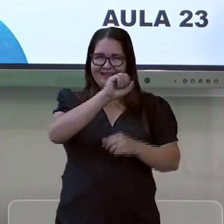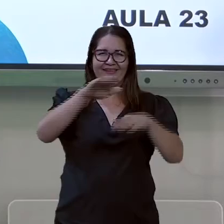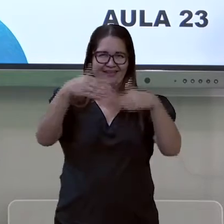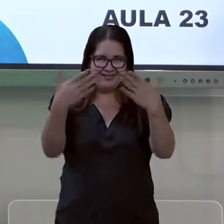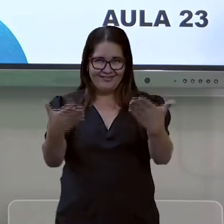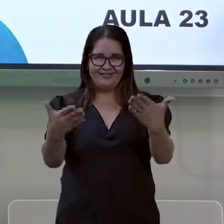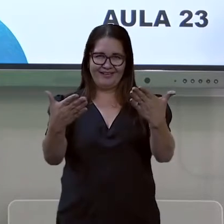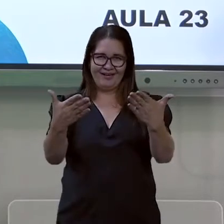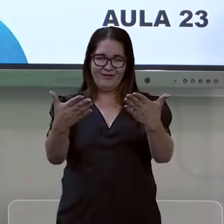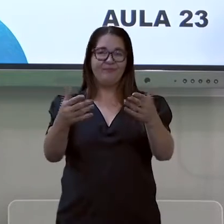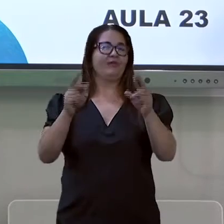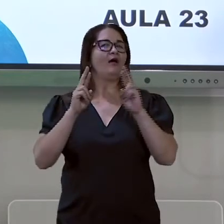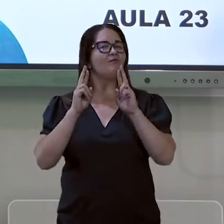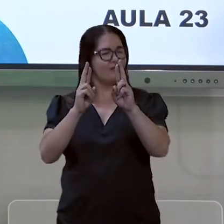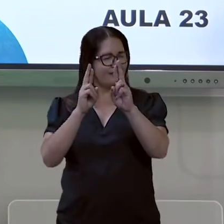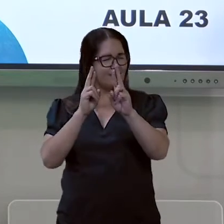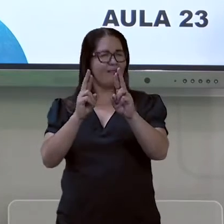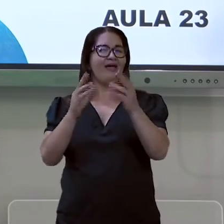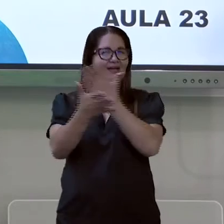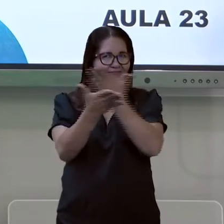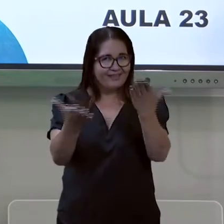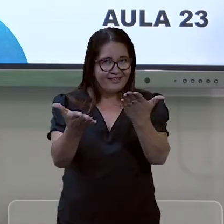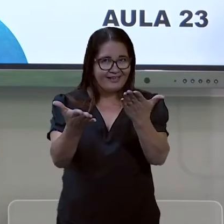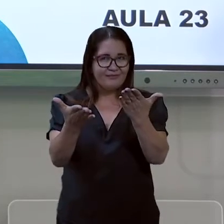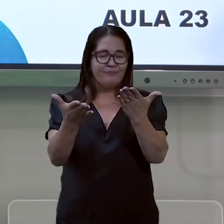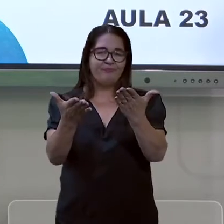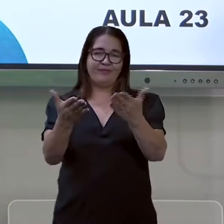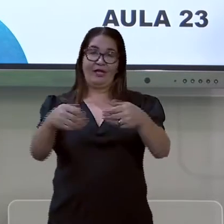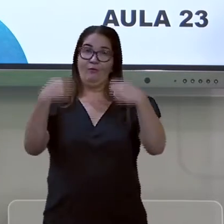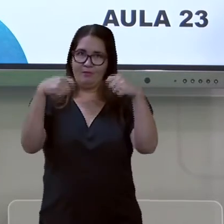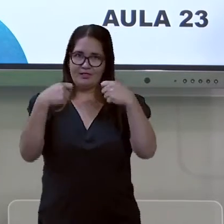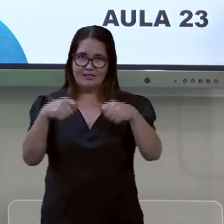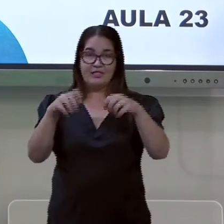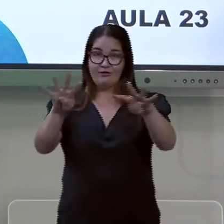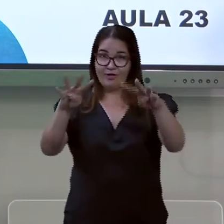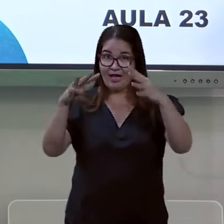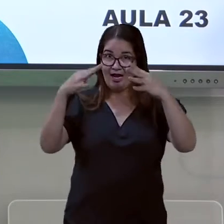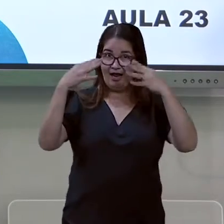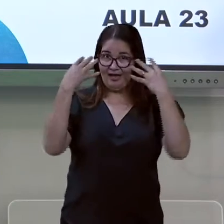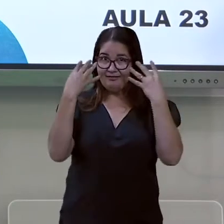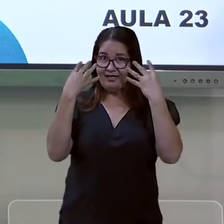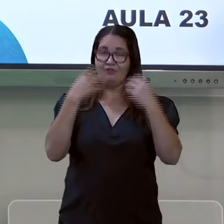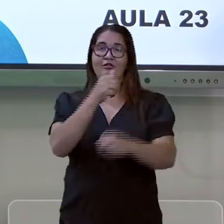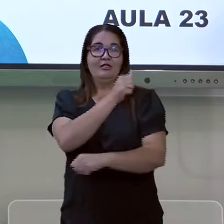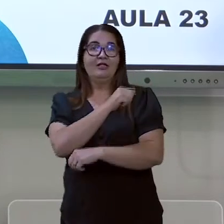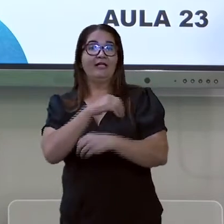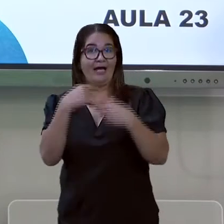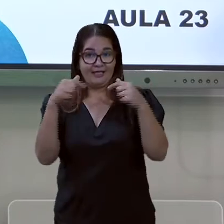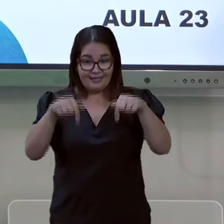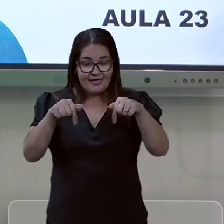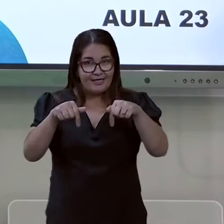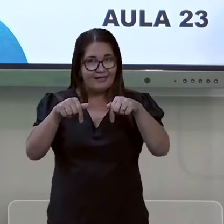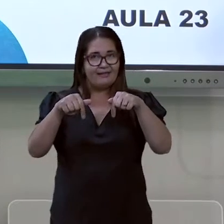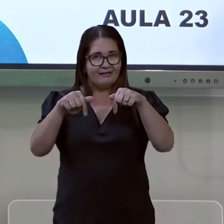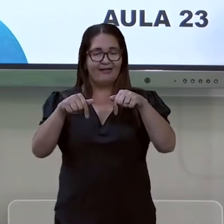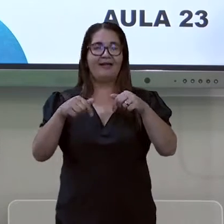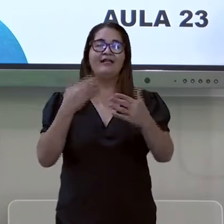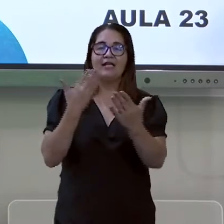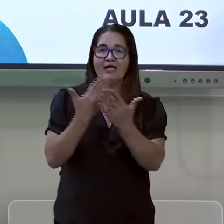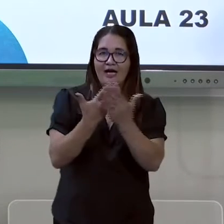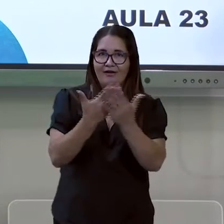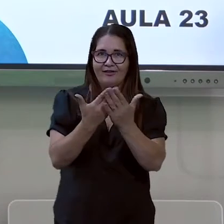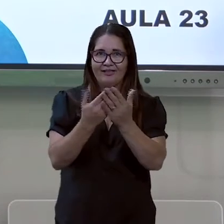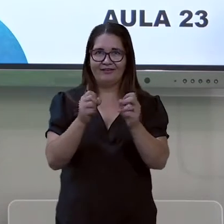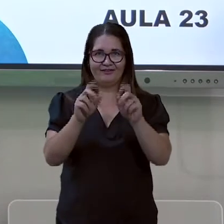aula. É só não perder nenhum clique, nenhum minuto e nenhuma aula de educação física e nenhuma outra aula, né,